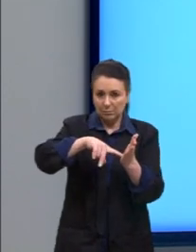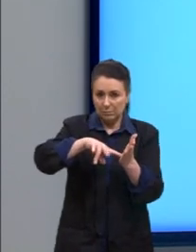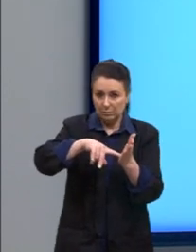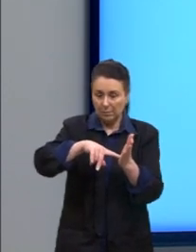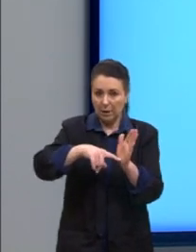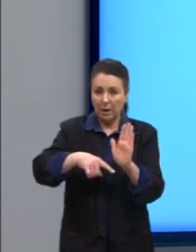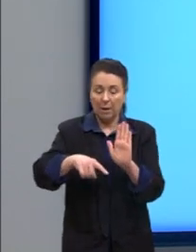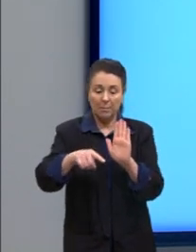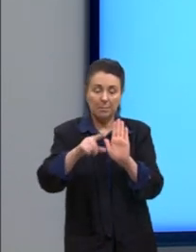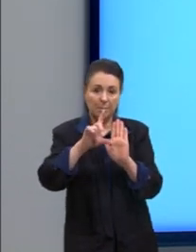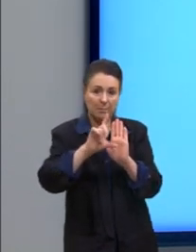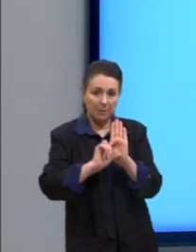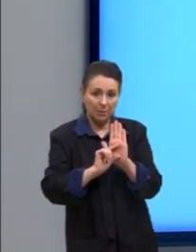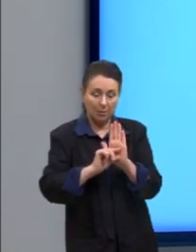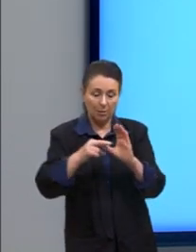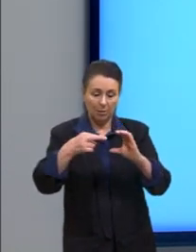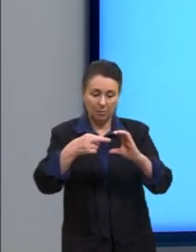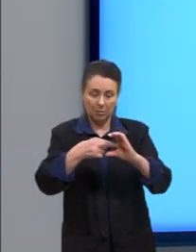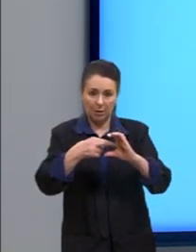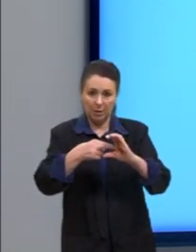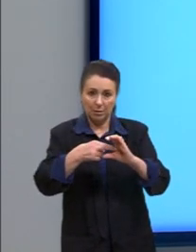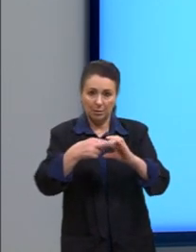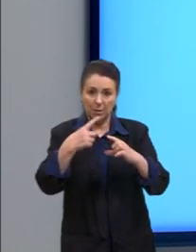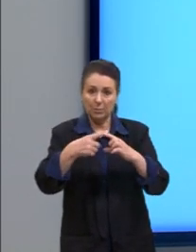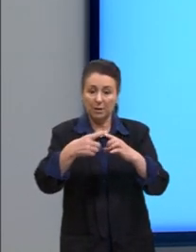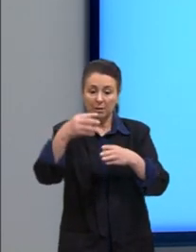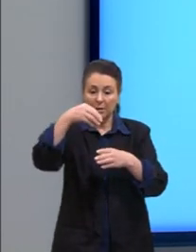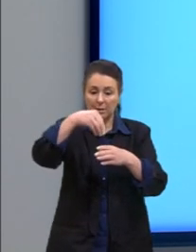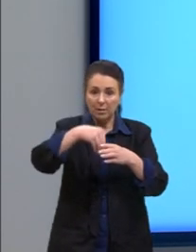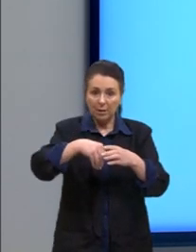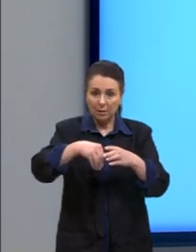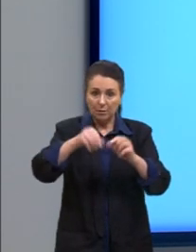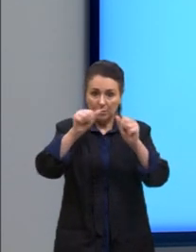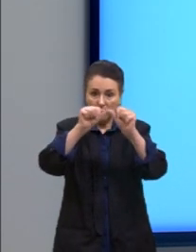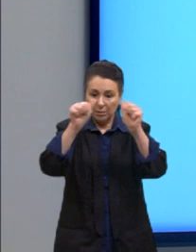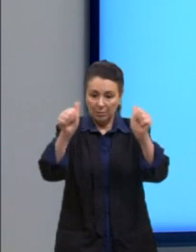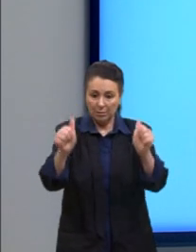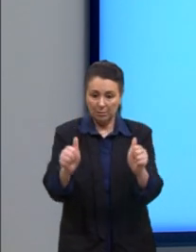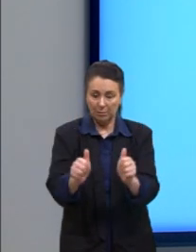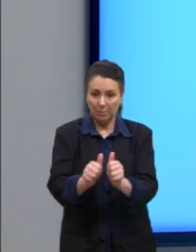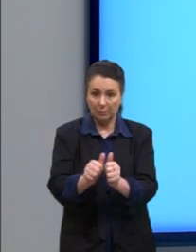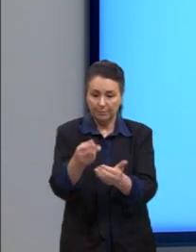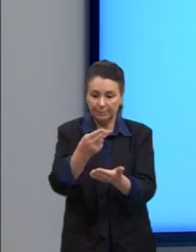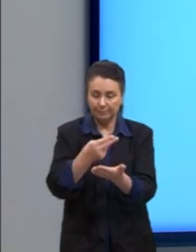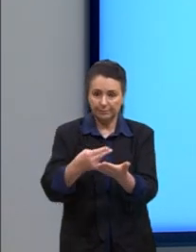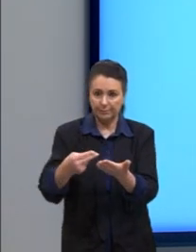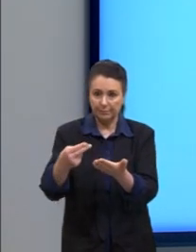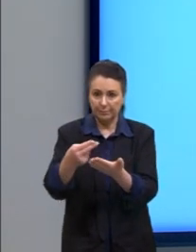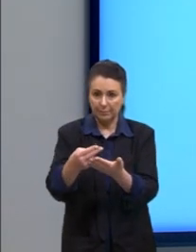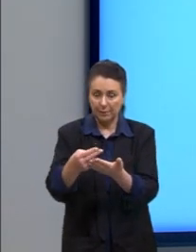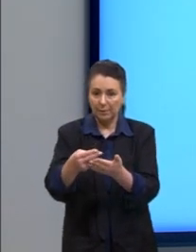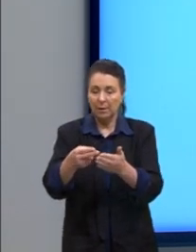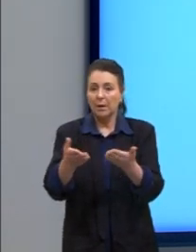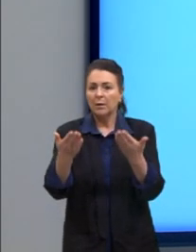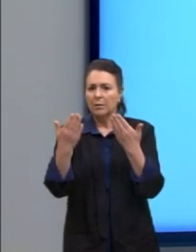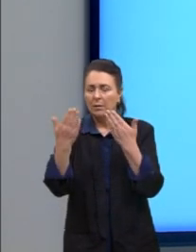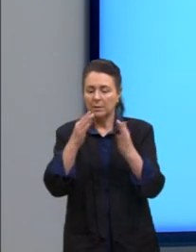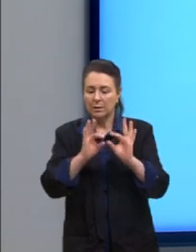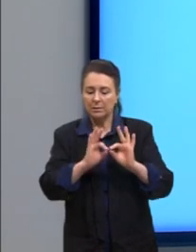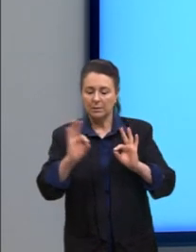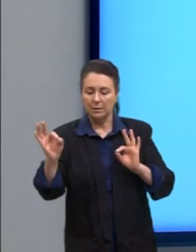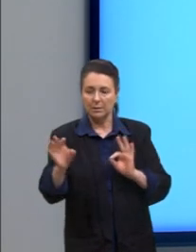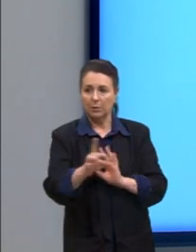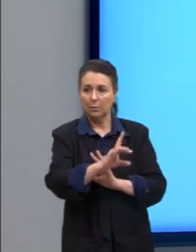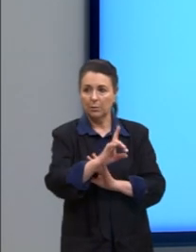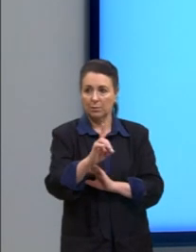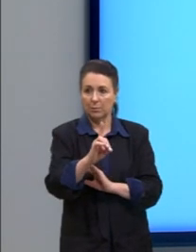raio, é porque o ponto, ele está dentro da figura. A gente vai utilizar aqui, então, a distância sendo o D